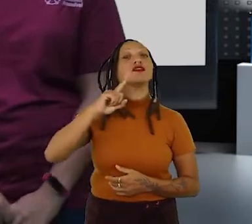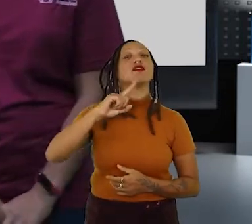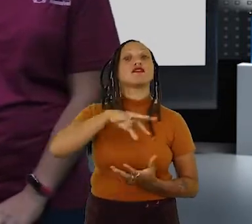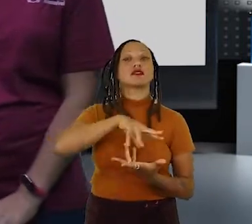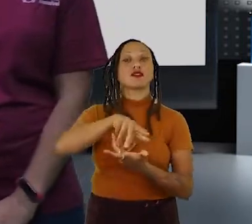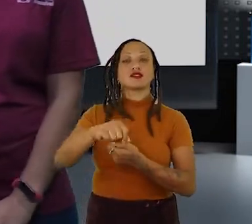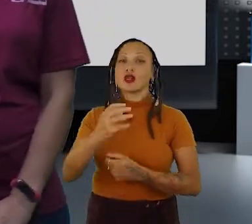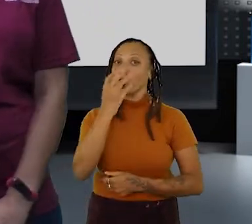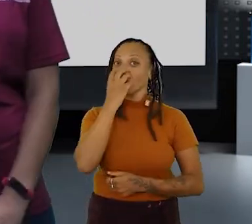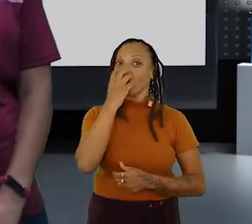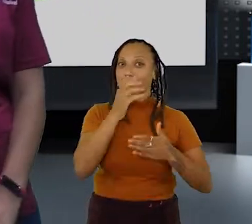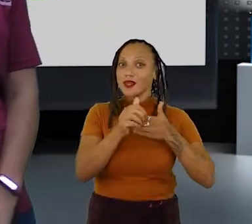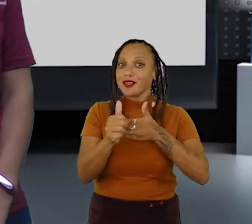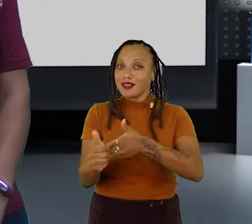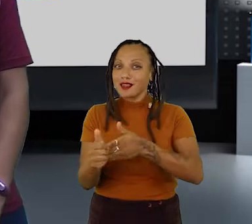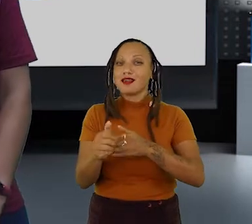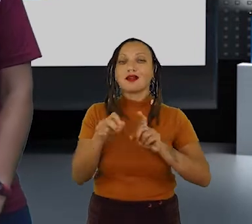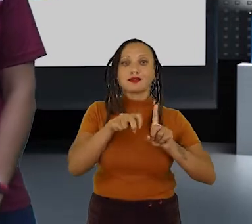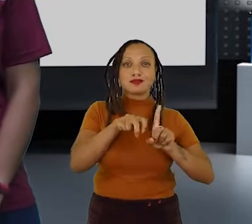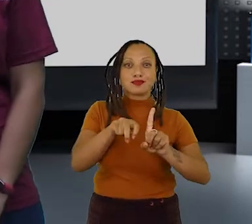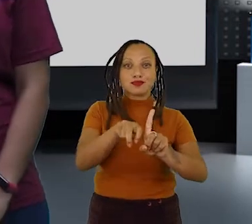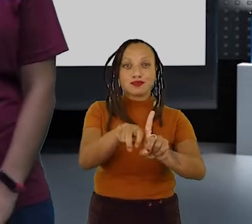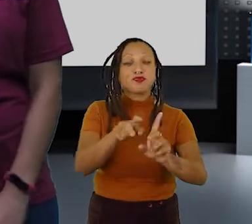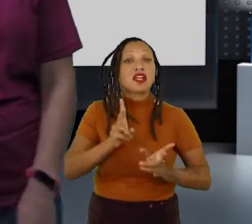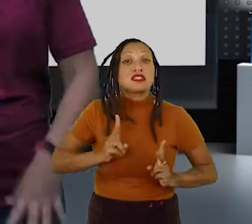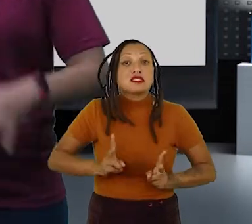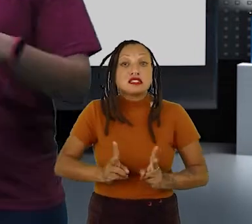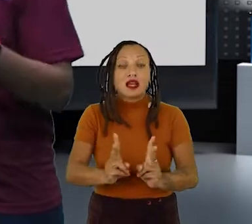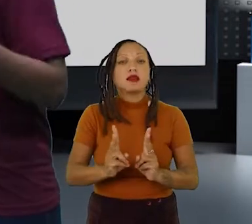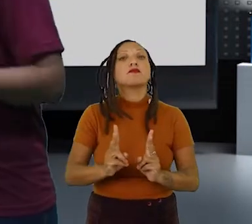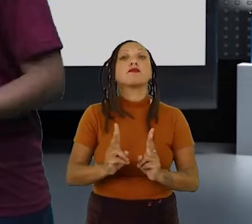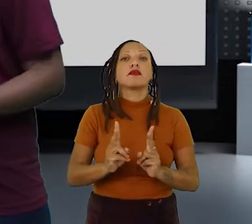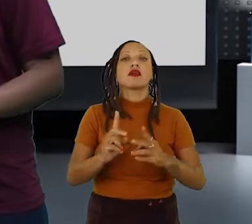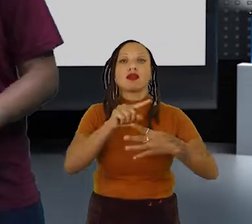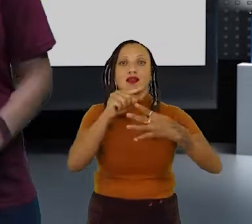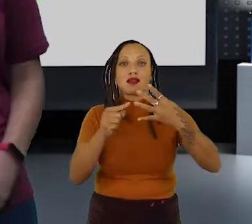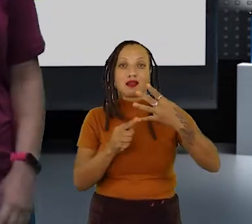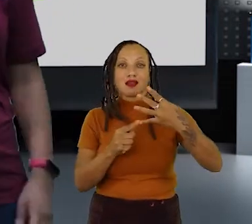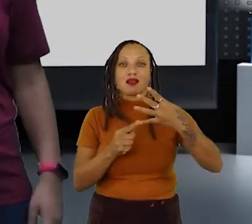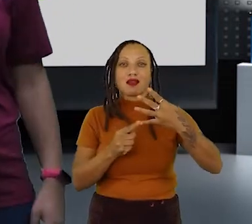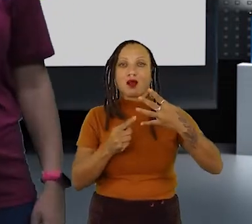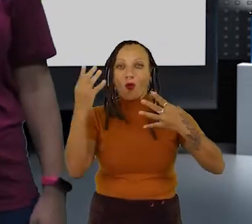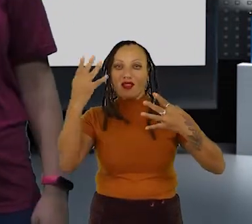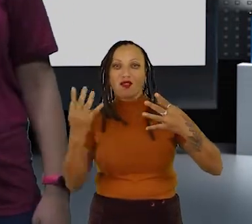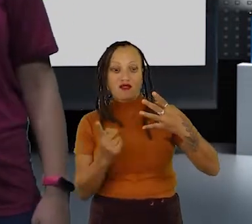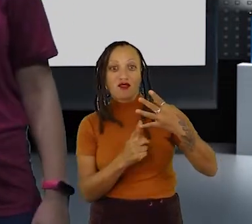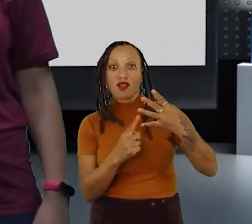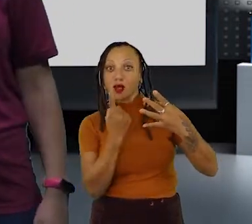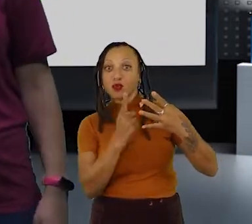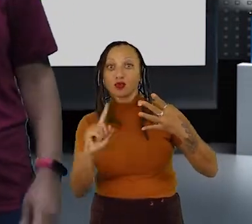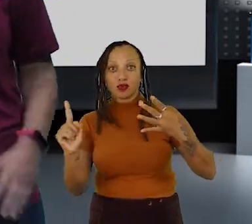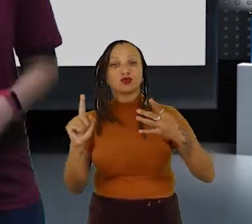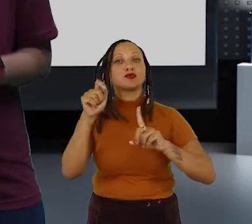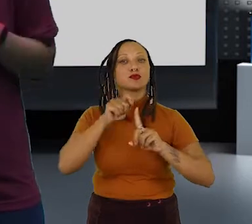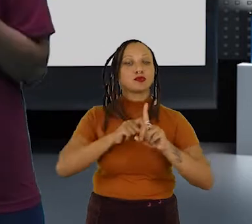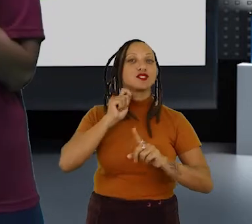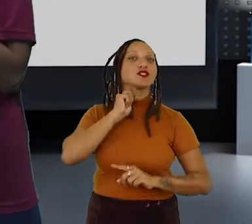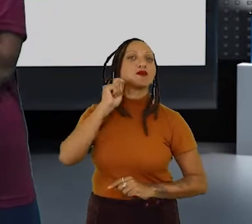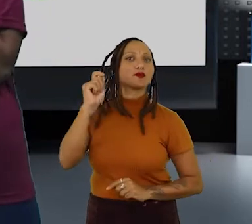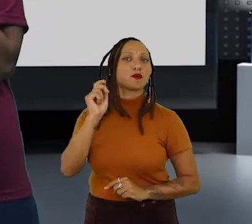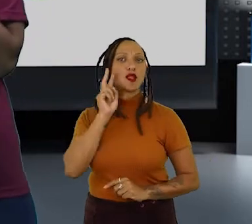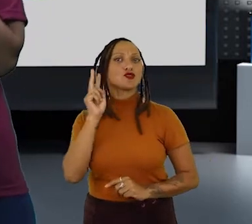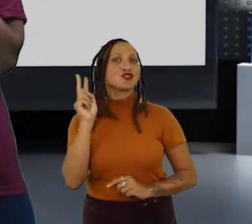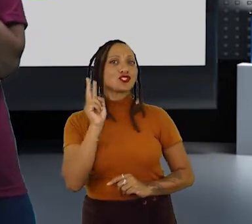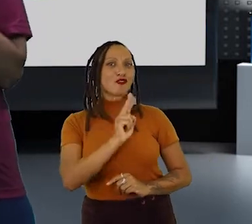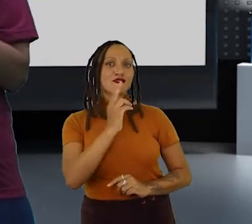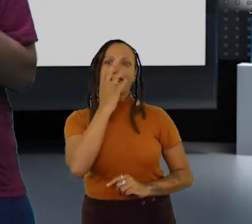Esse é comemorado sempre na última quarta-feira do mês de abril. E muita gente já deve ter visto, eu mesma já vi, e eu acho eles